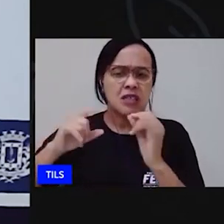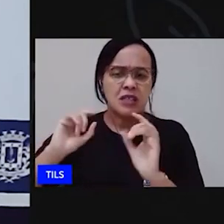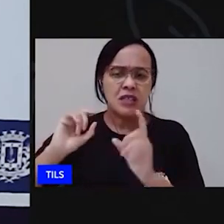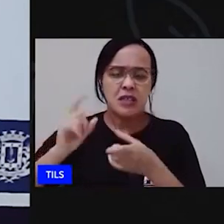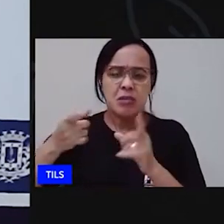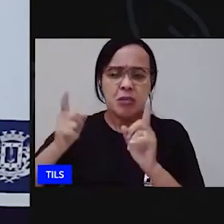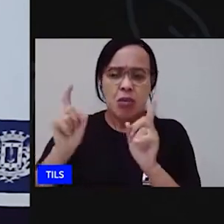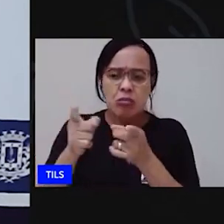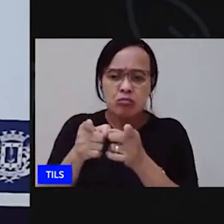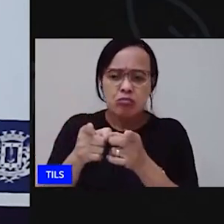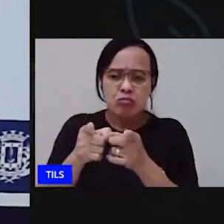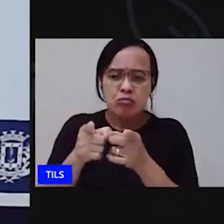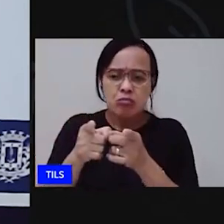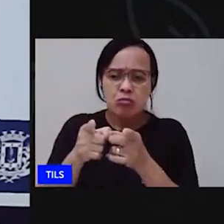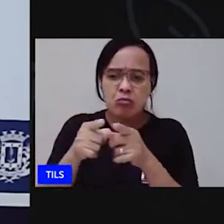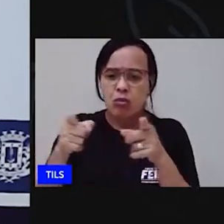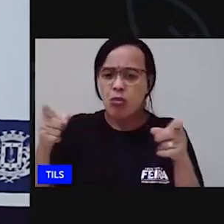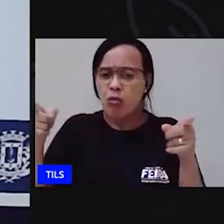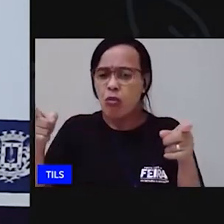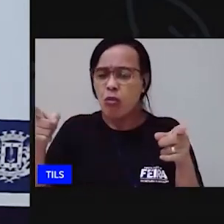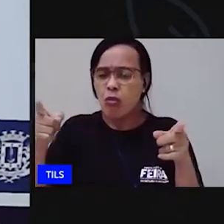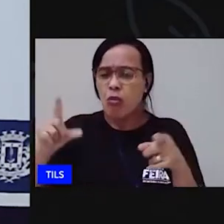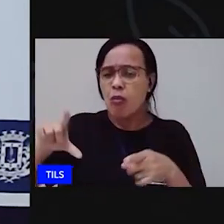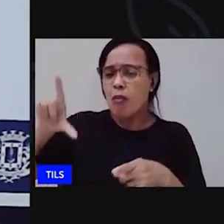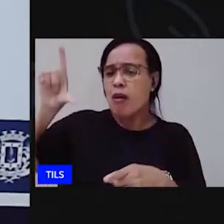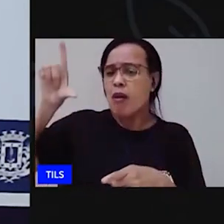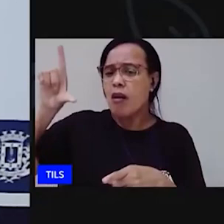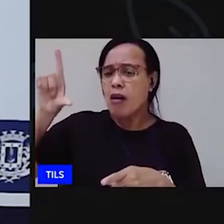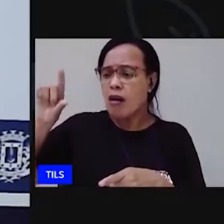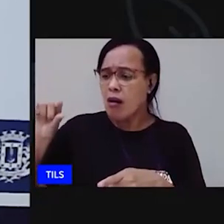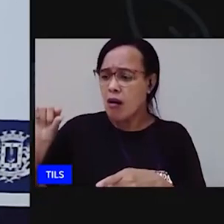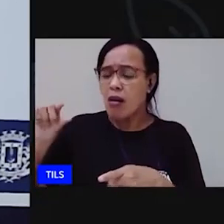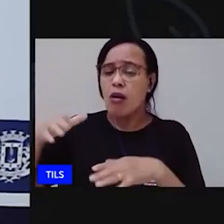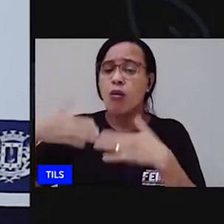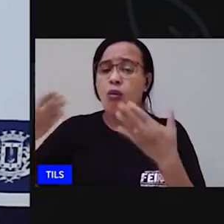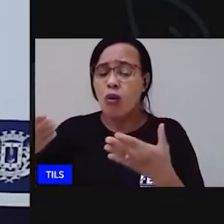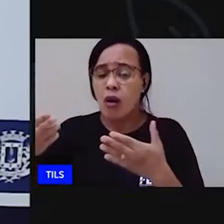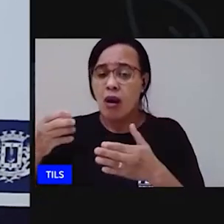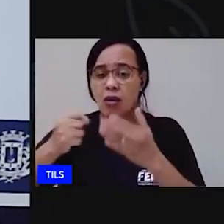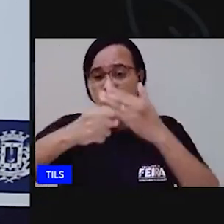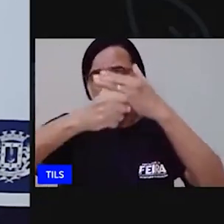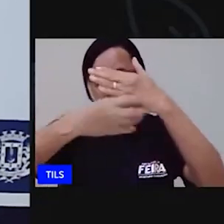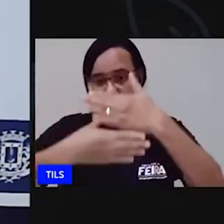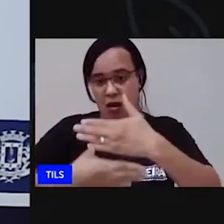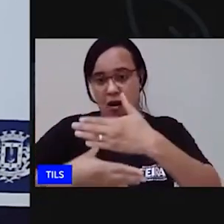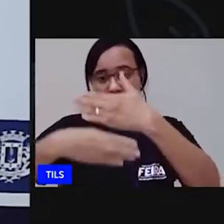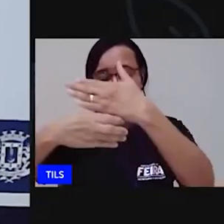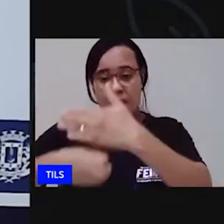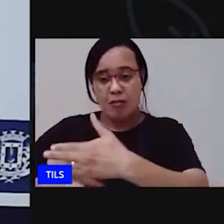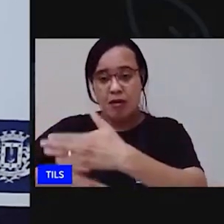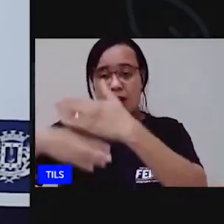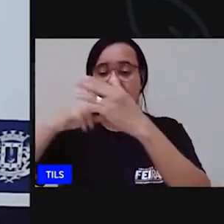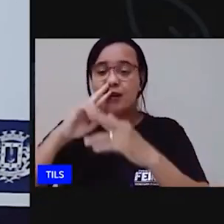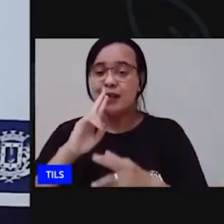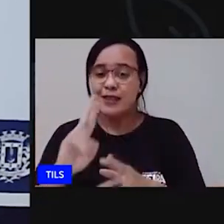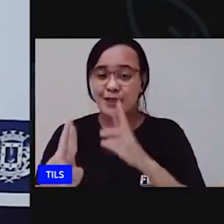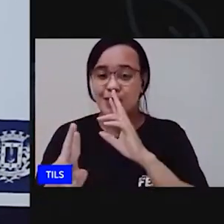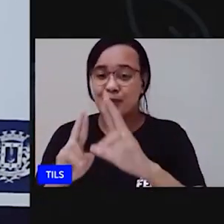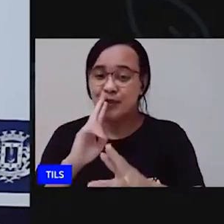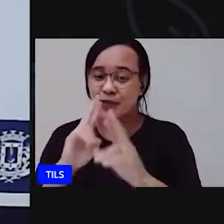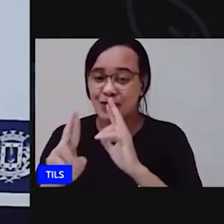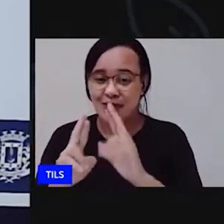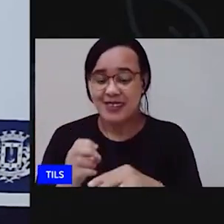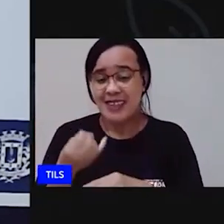veja diga aí escreva responda pra mim aí no chat se você souber escrever se não peça ajuda pro filme